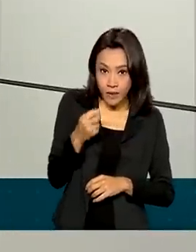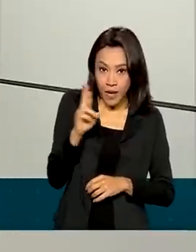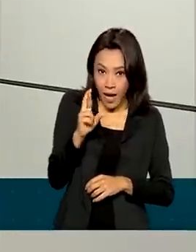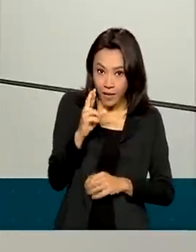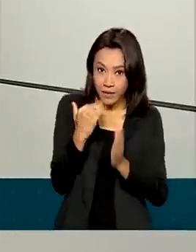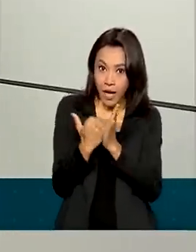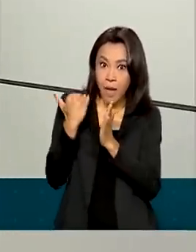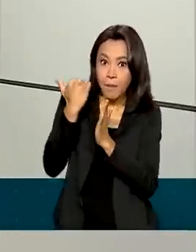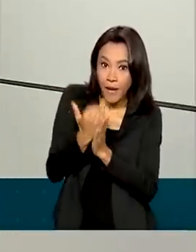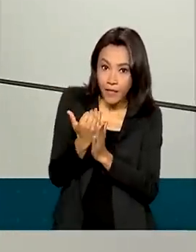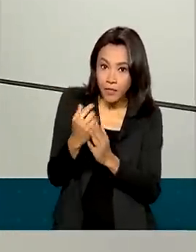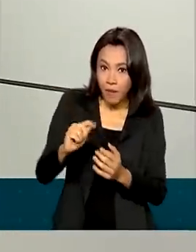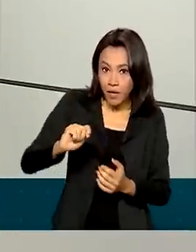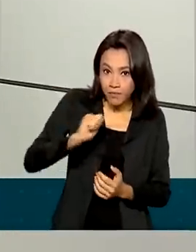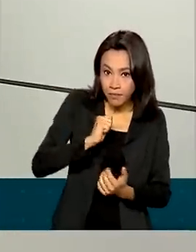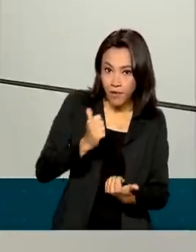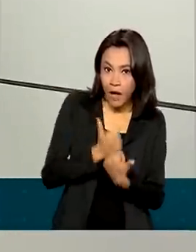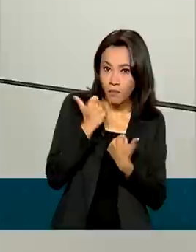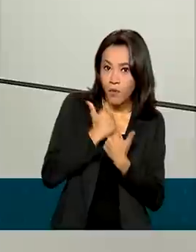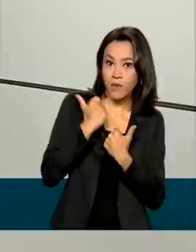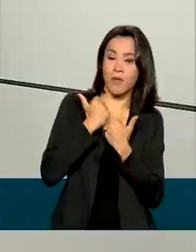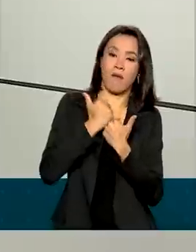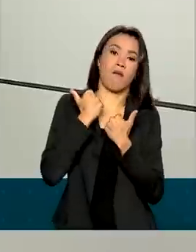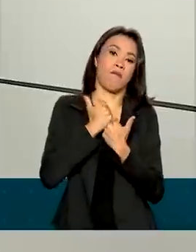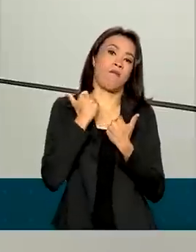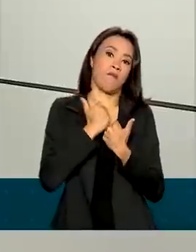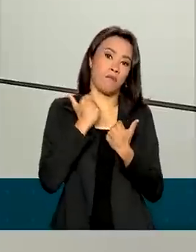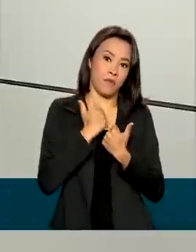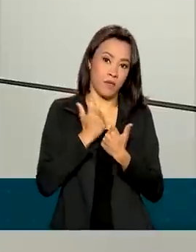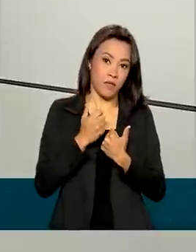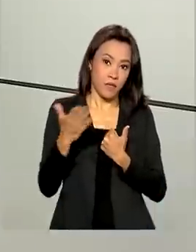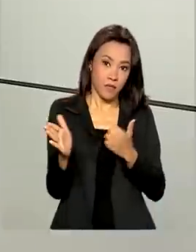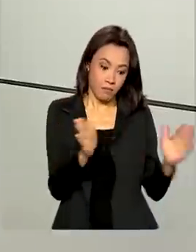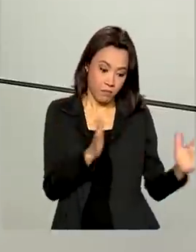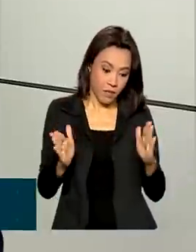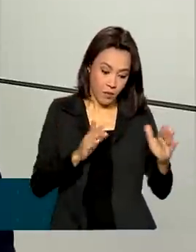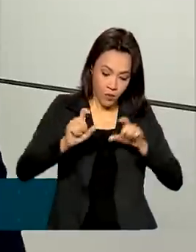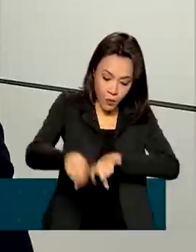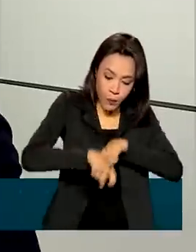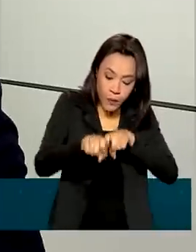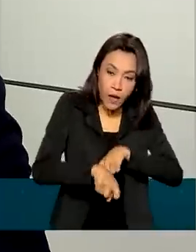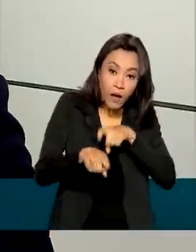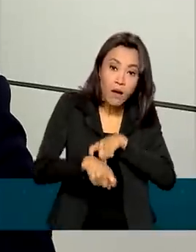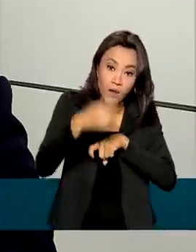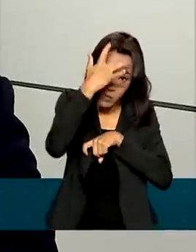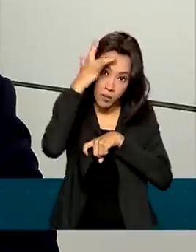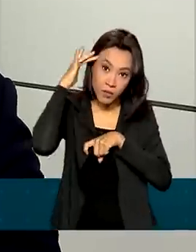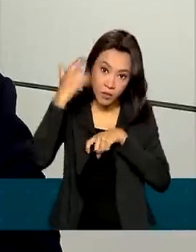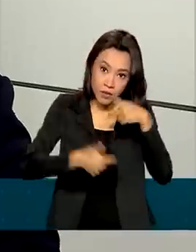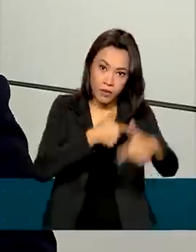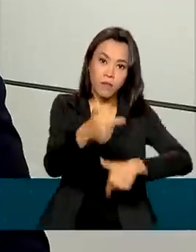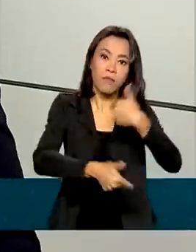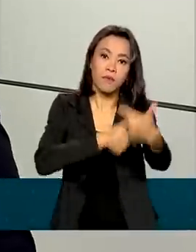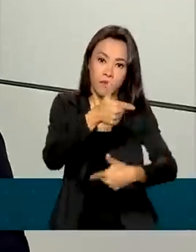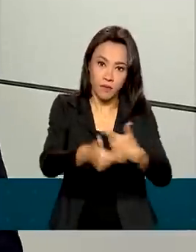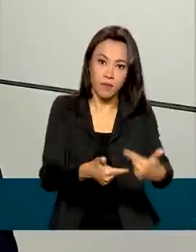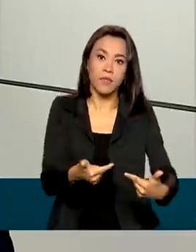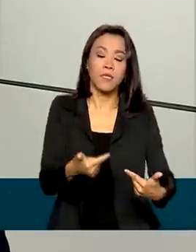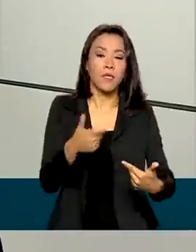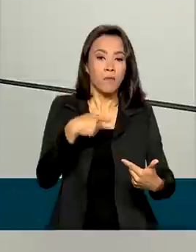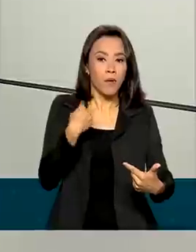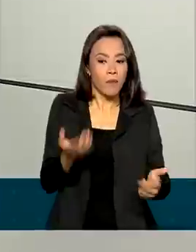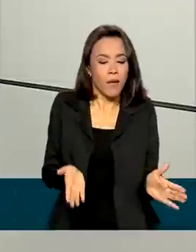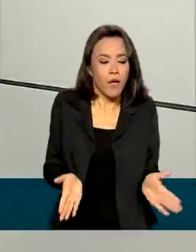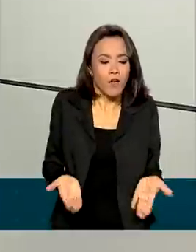para ser investido nesse início da atividade dela produtiva rural. Porque o objetivo é a gente começar ao